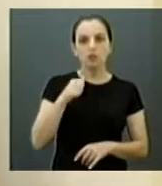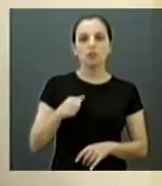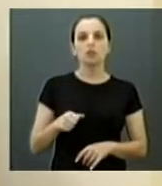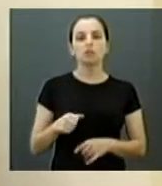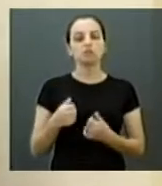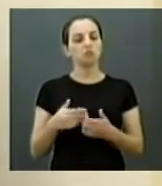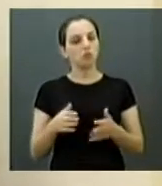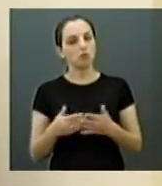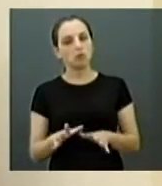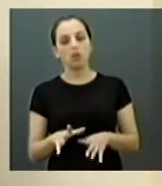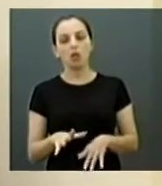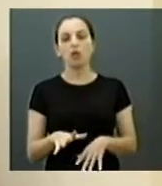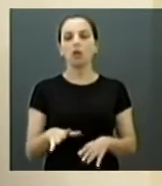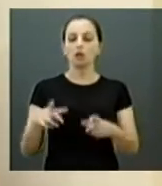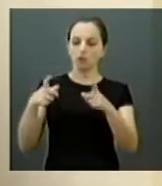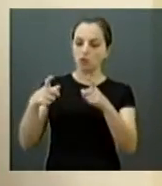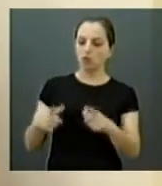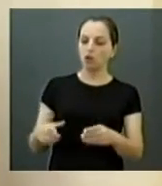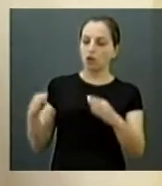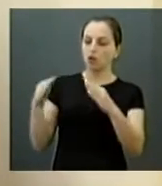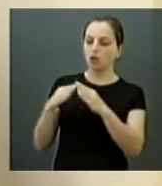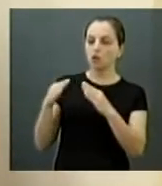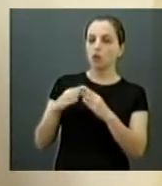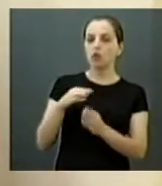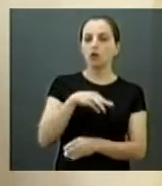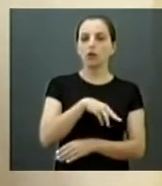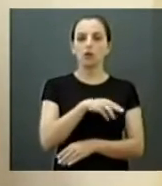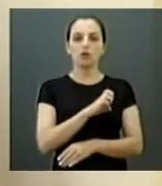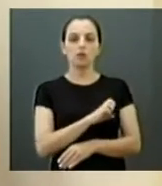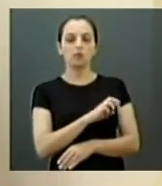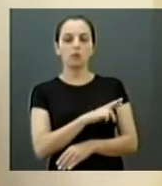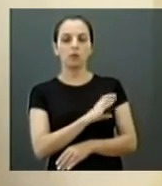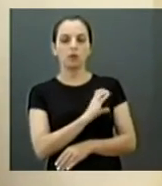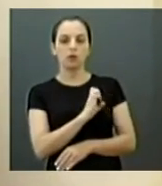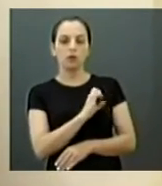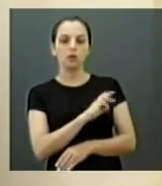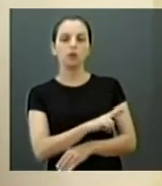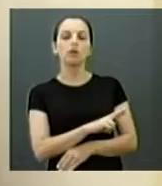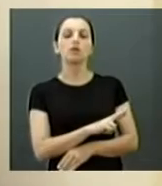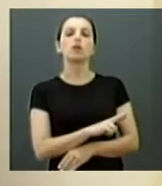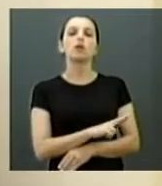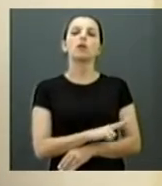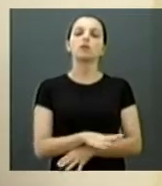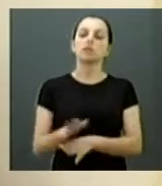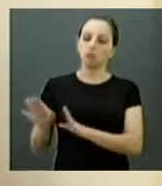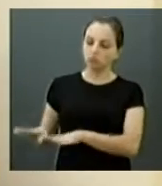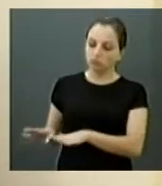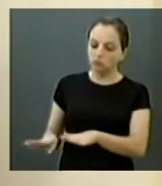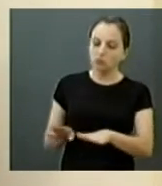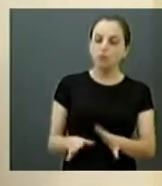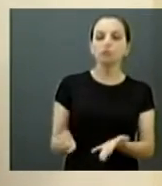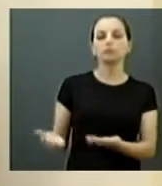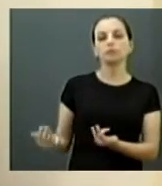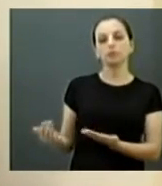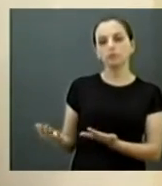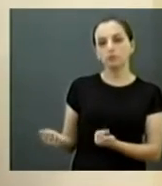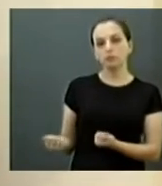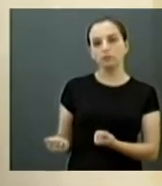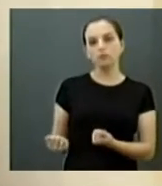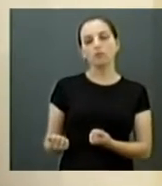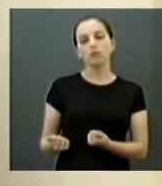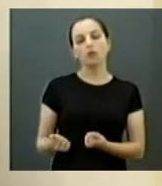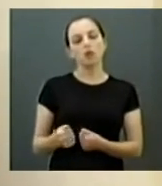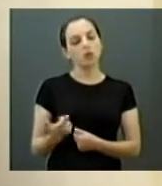Marces, são mais de 100 crianças e jovens atendidos, aliás, crianças e adolescentes. Lar juvenil, entre